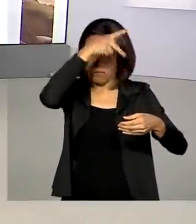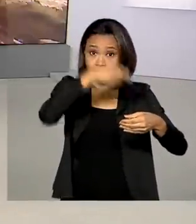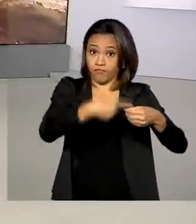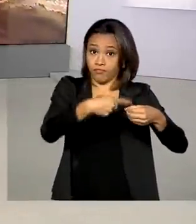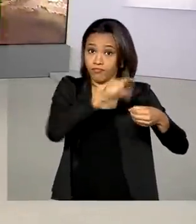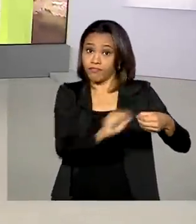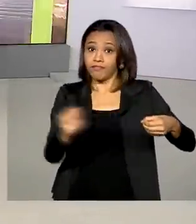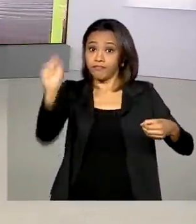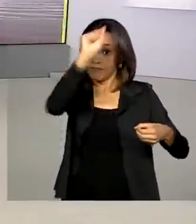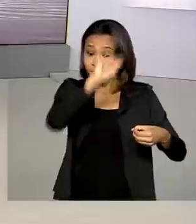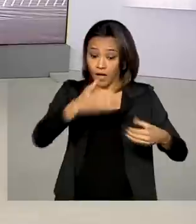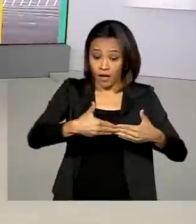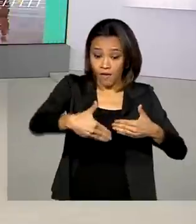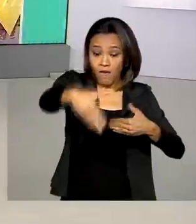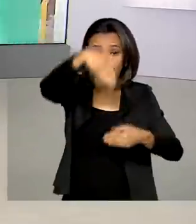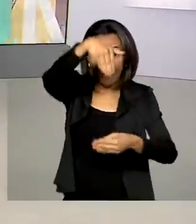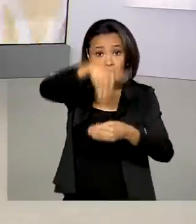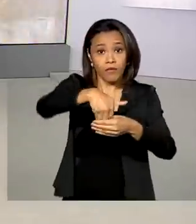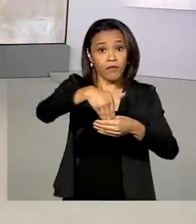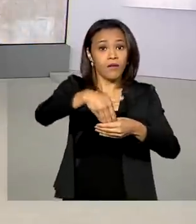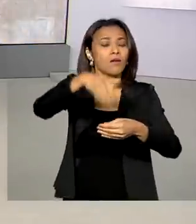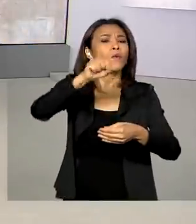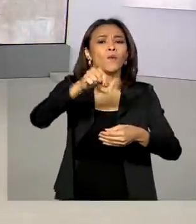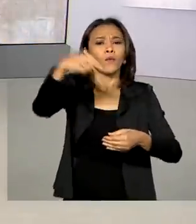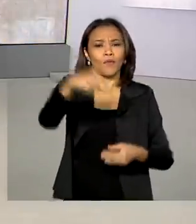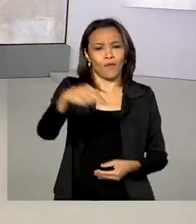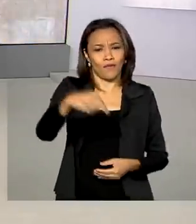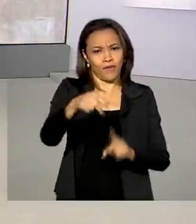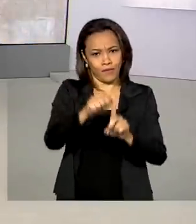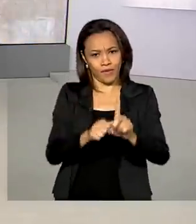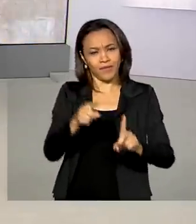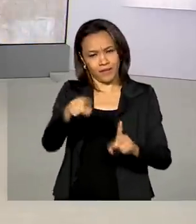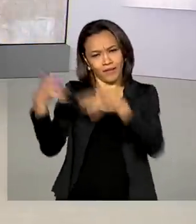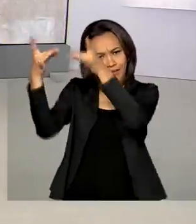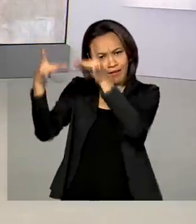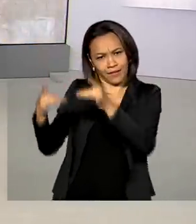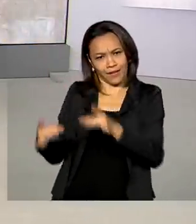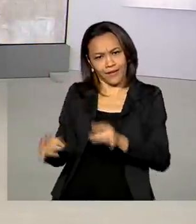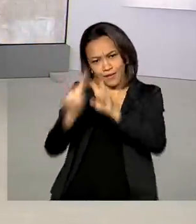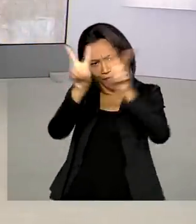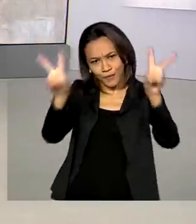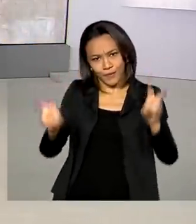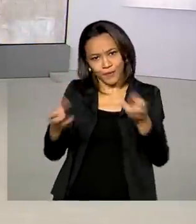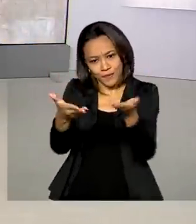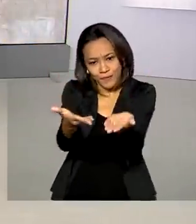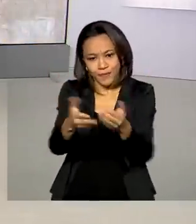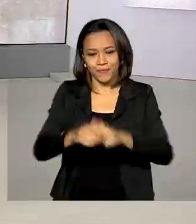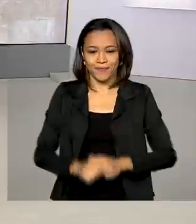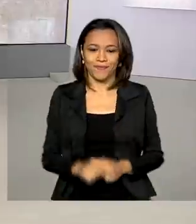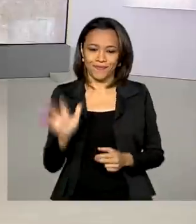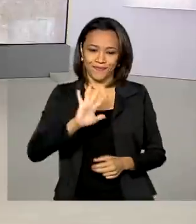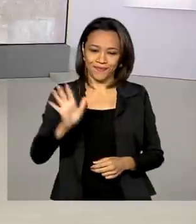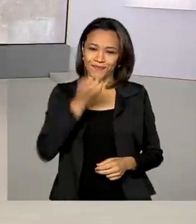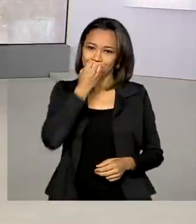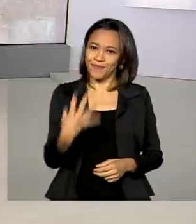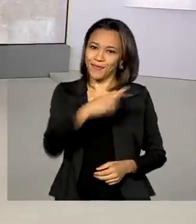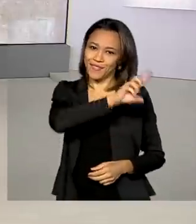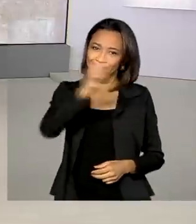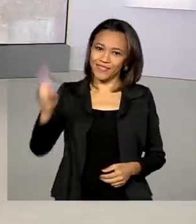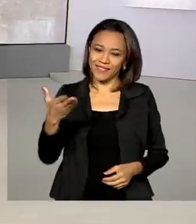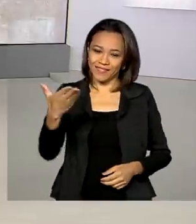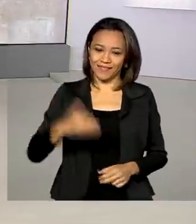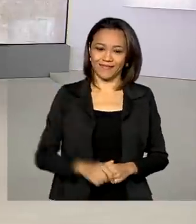Nós vamos ao Palácio do Planalto com a repórter Gabriela Noronha, que tem mais detalhes sobre esse assunto para a gente. Oi, Gabriela, bom dia para você.